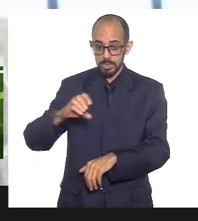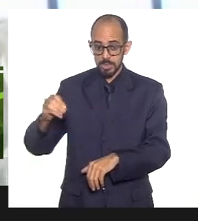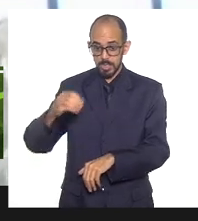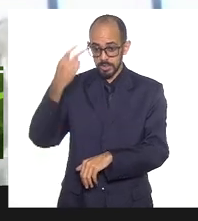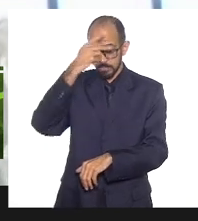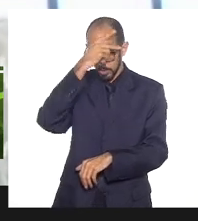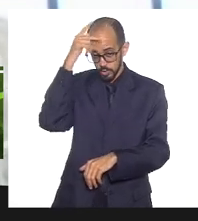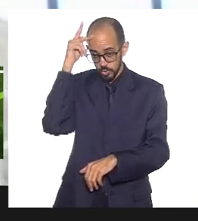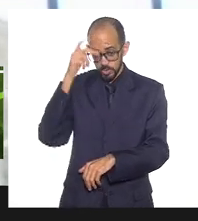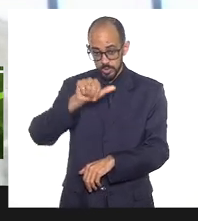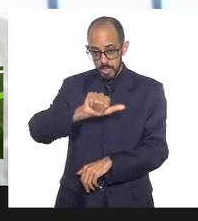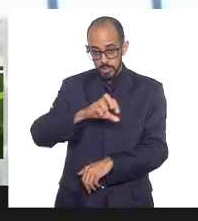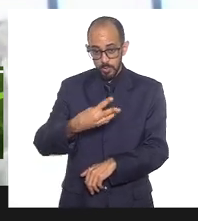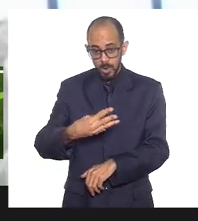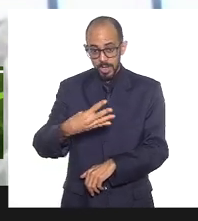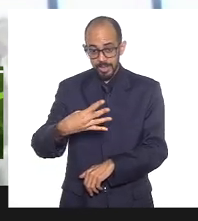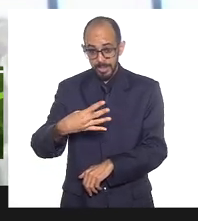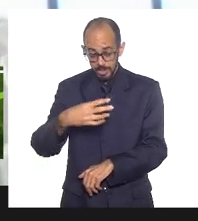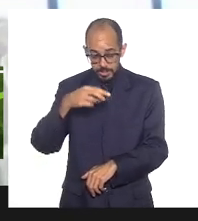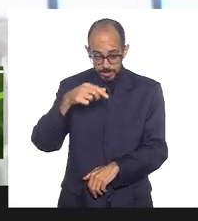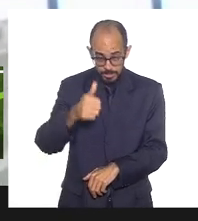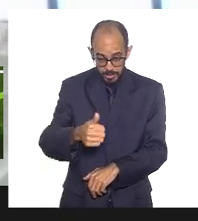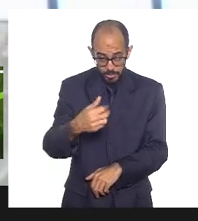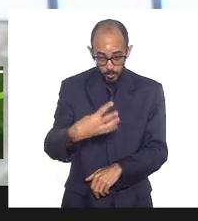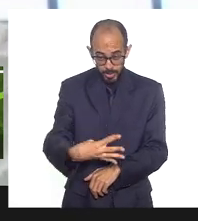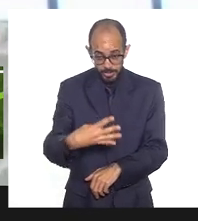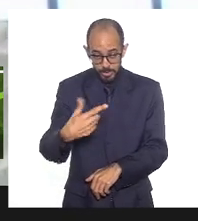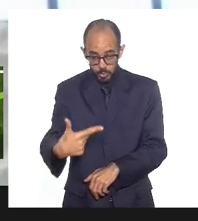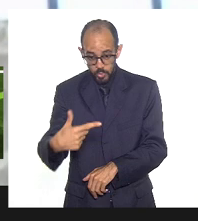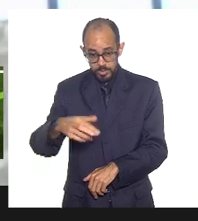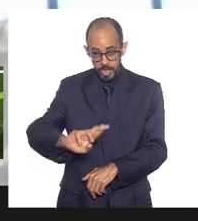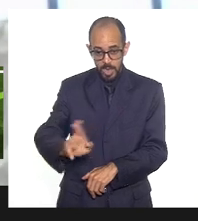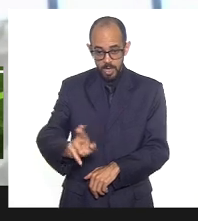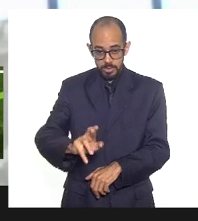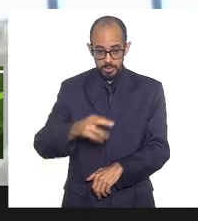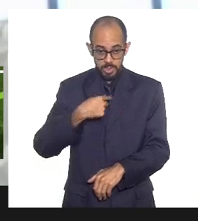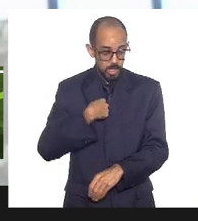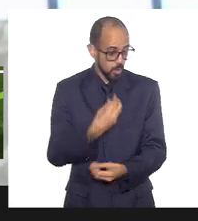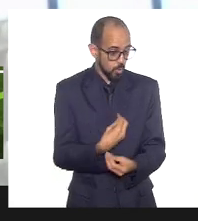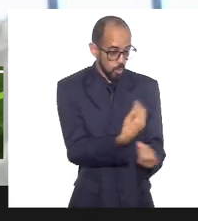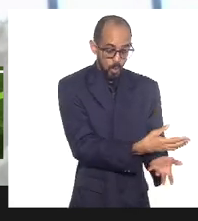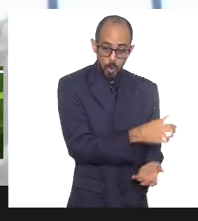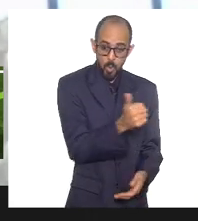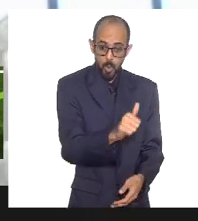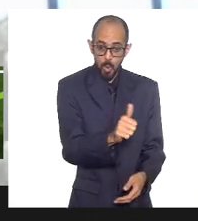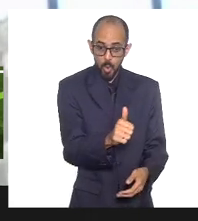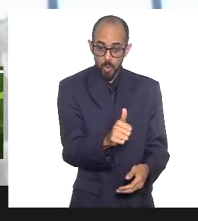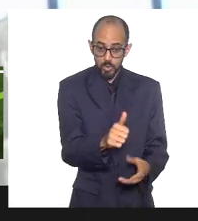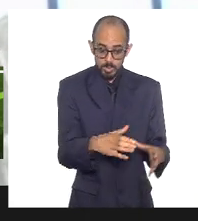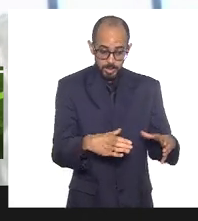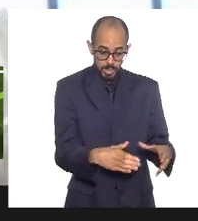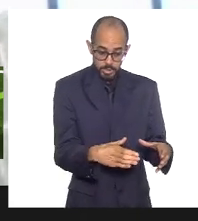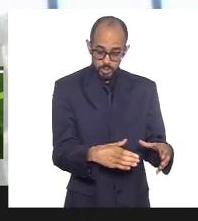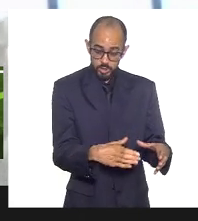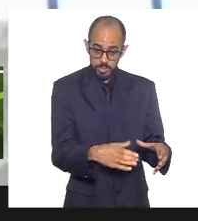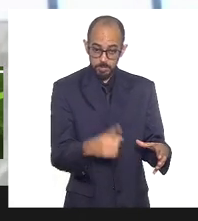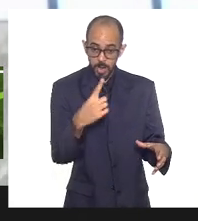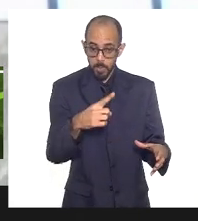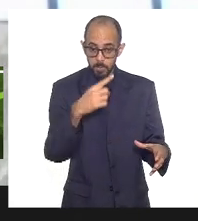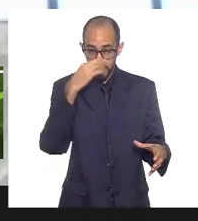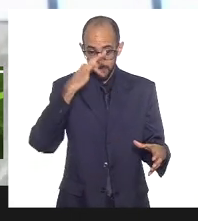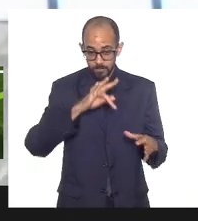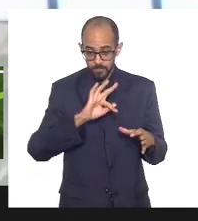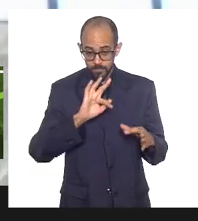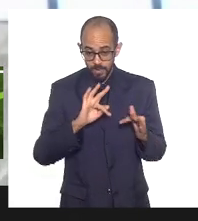142 reais que não sustentam uma família, que eu dou 11 quentinhas para uma família, um dia,